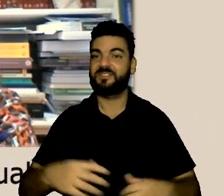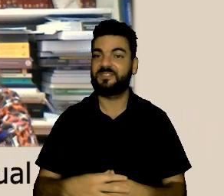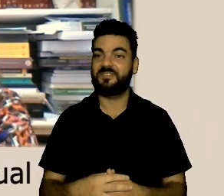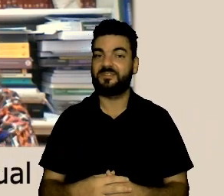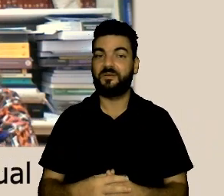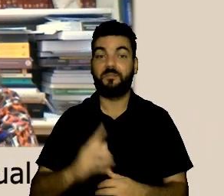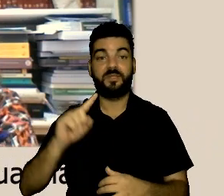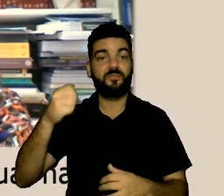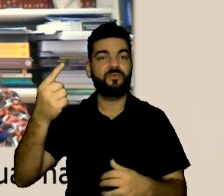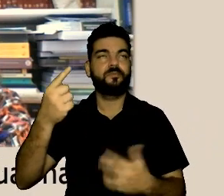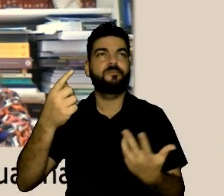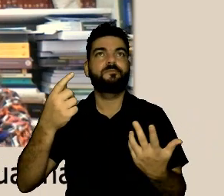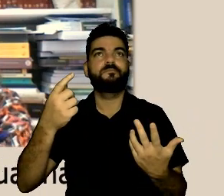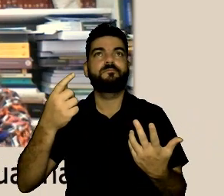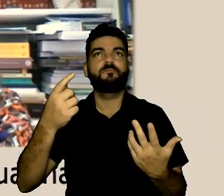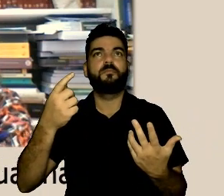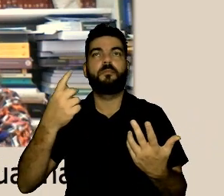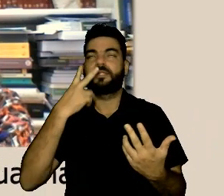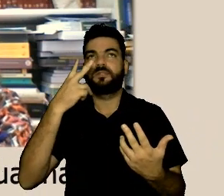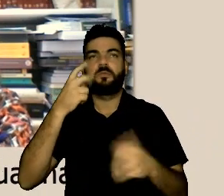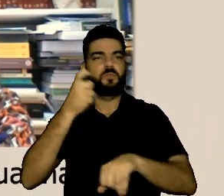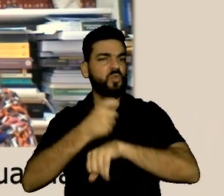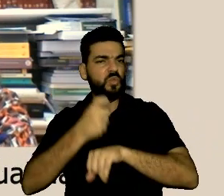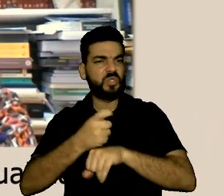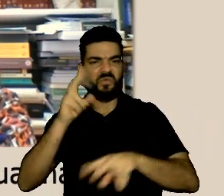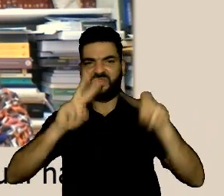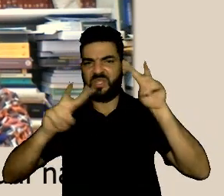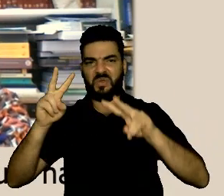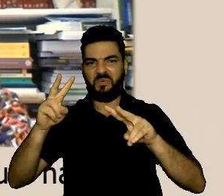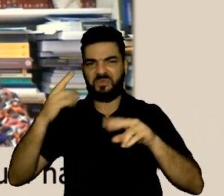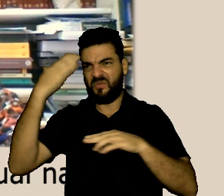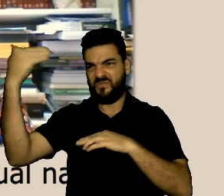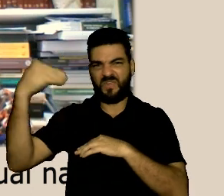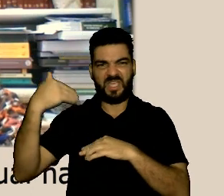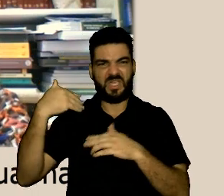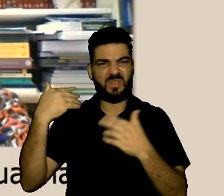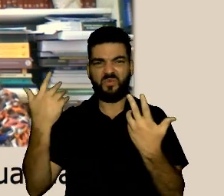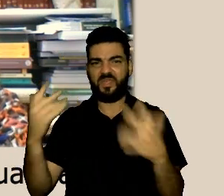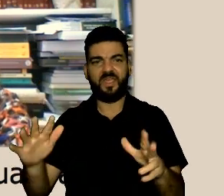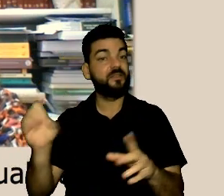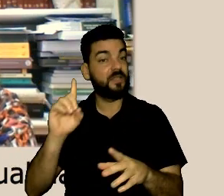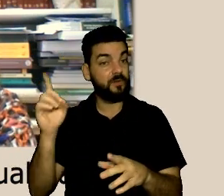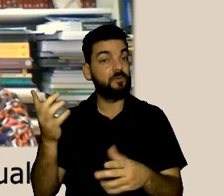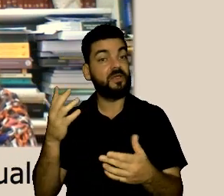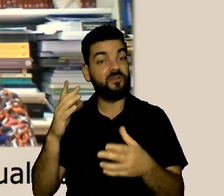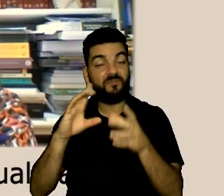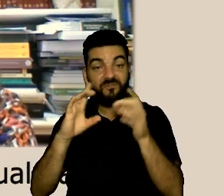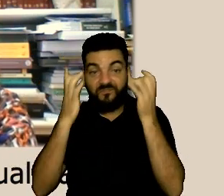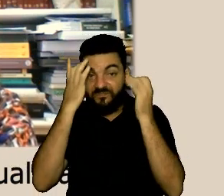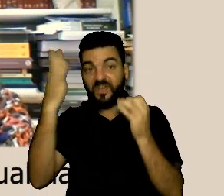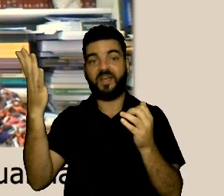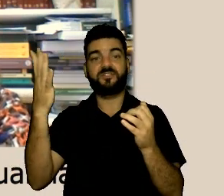exatamente um aprendizado mútuo né para que não tenha nenhuma também visão